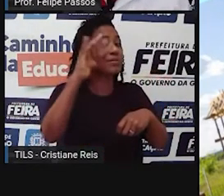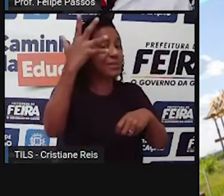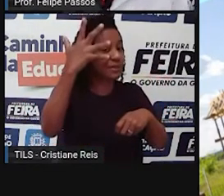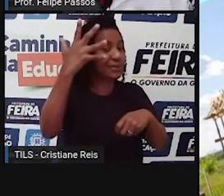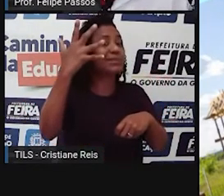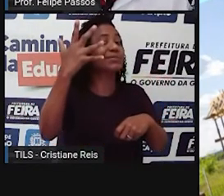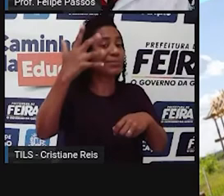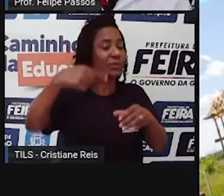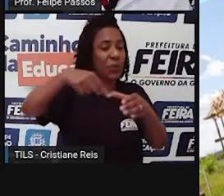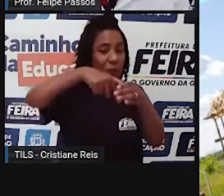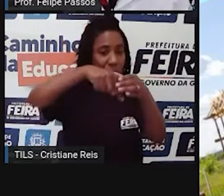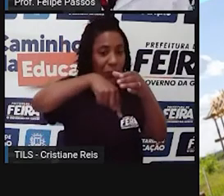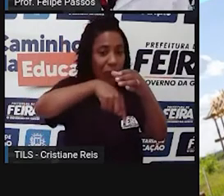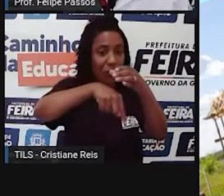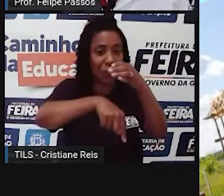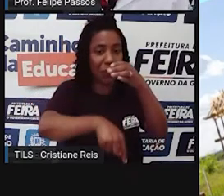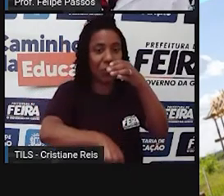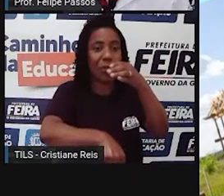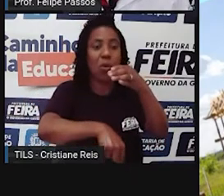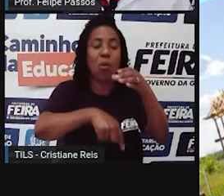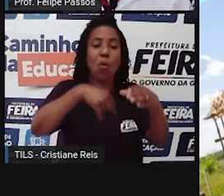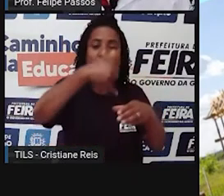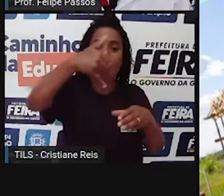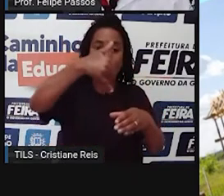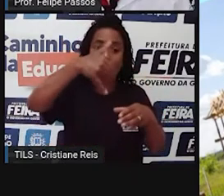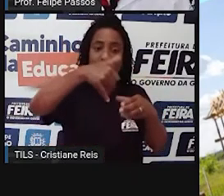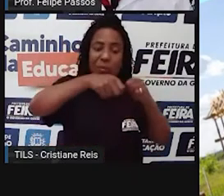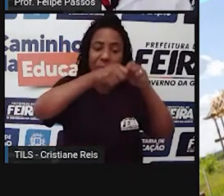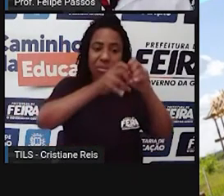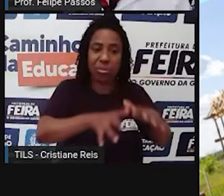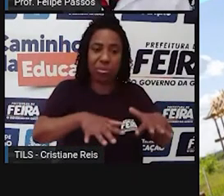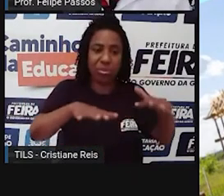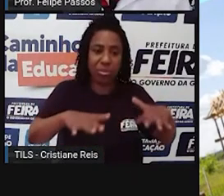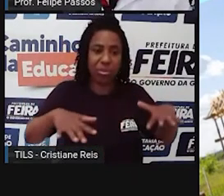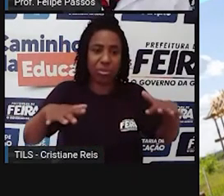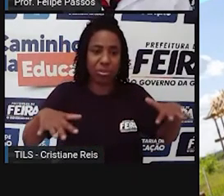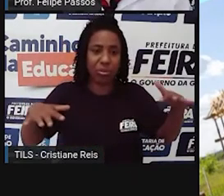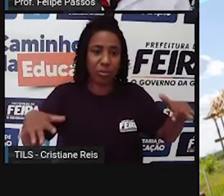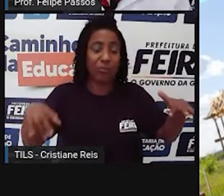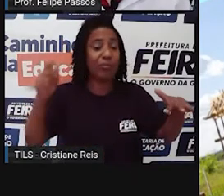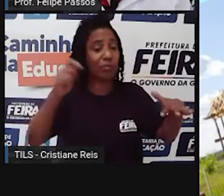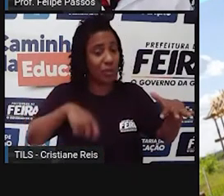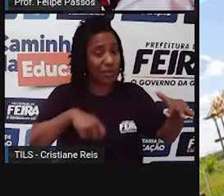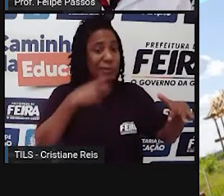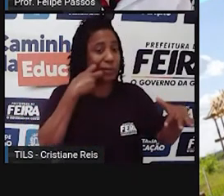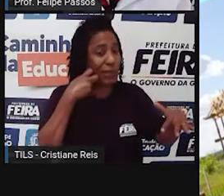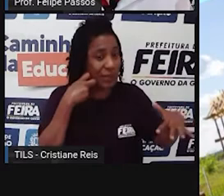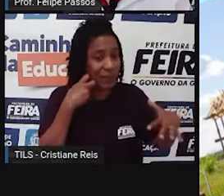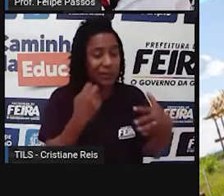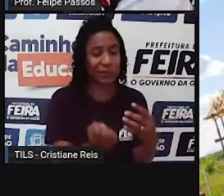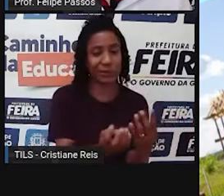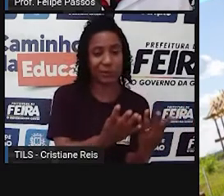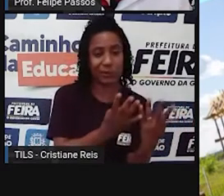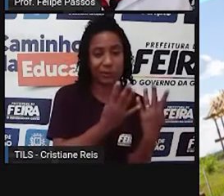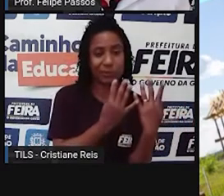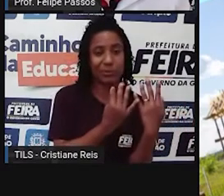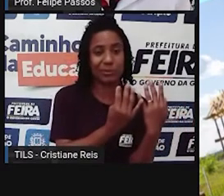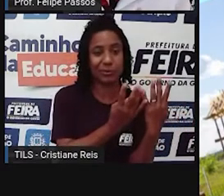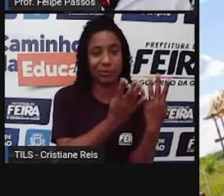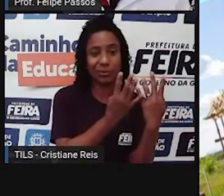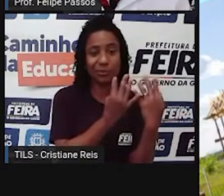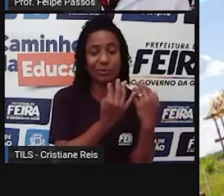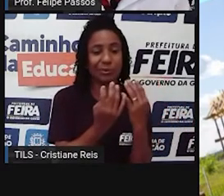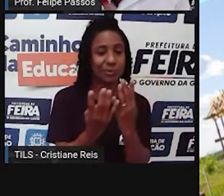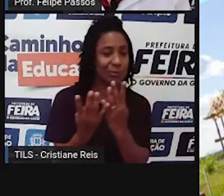de corais e aí vai ter impacto naquele lugar. Então, infelizmente, para muitos recursos que a gente usa no dia a dia,